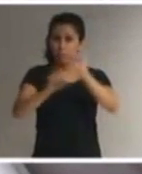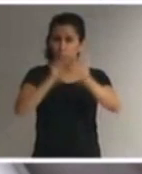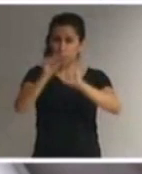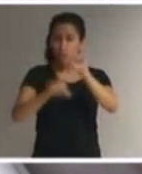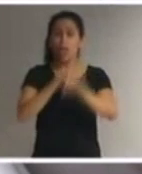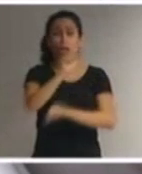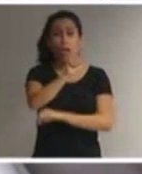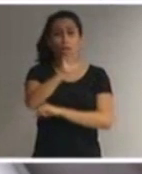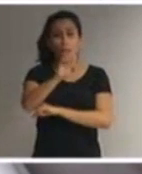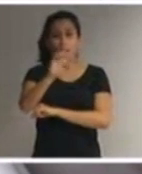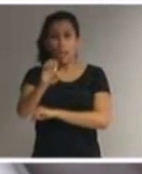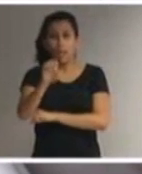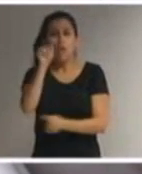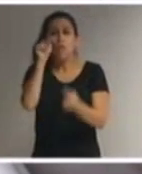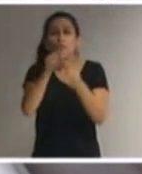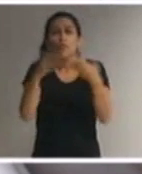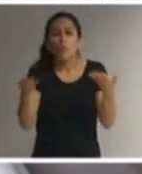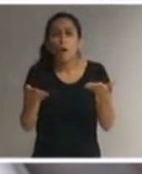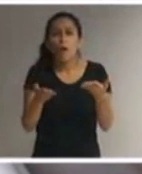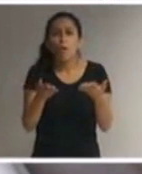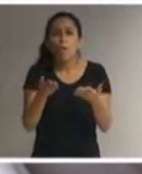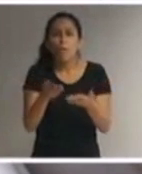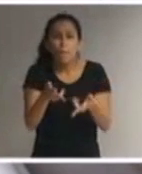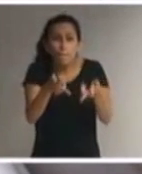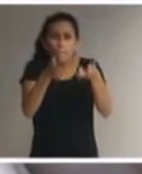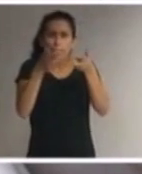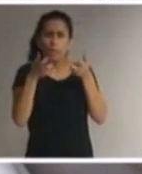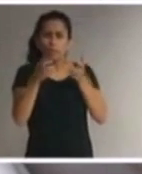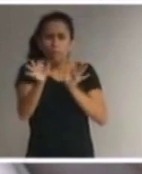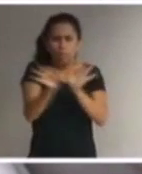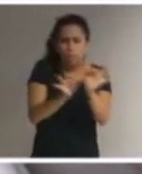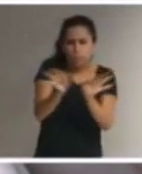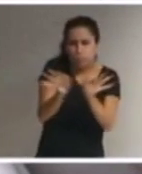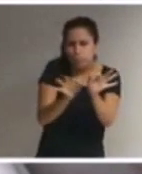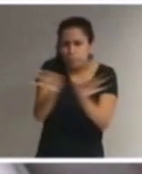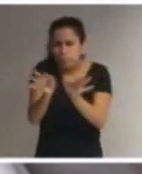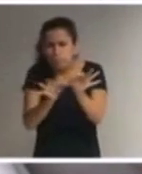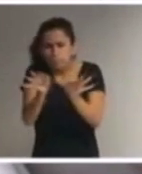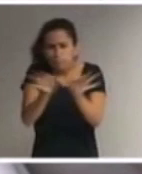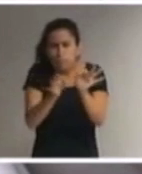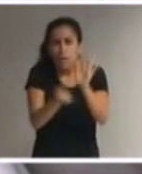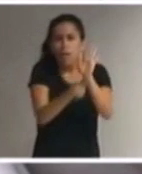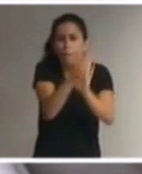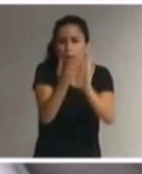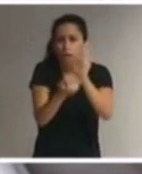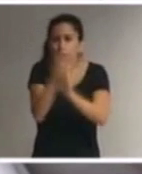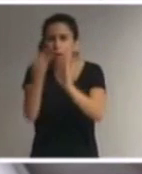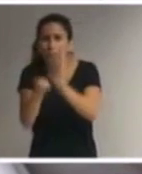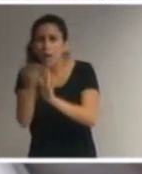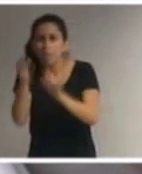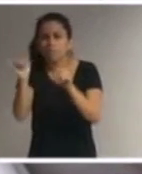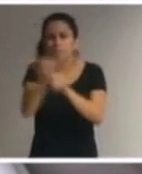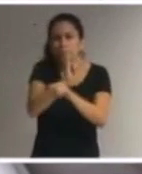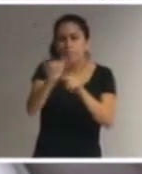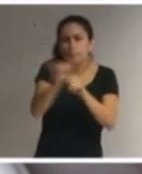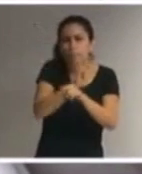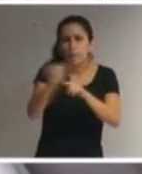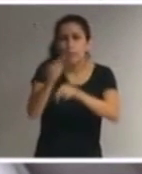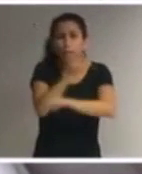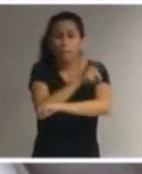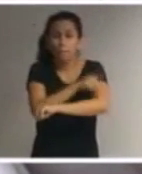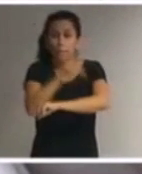identificar elaborar e organizar recursos pedagógicos e de acessibilidade que